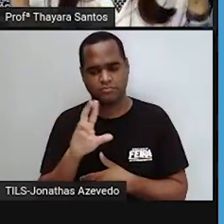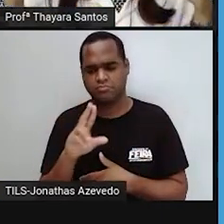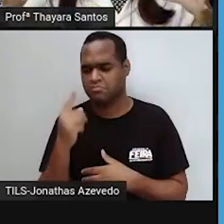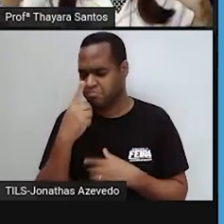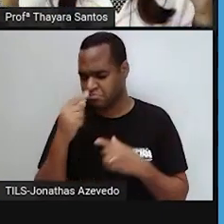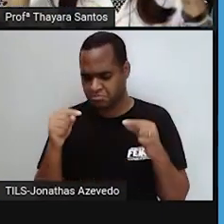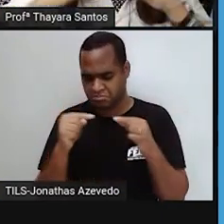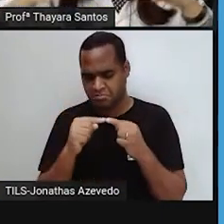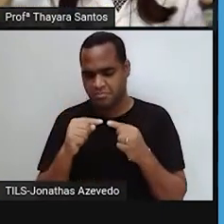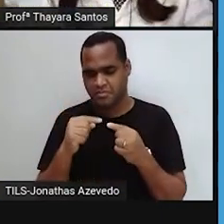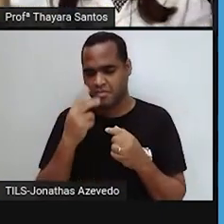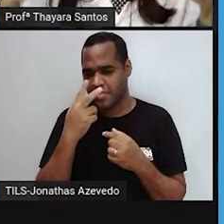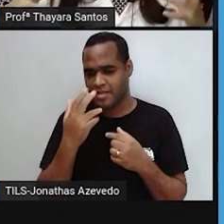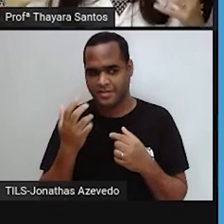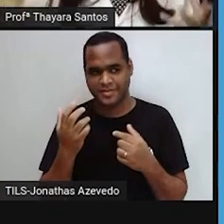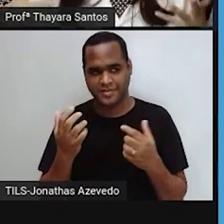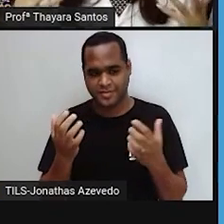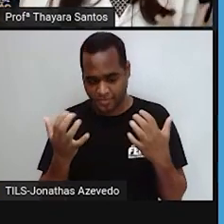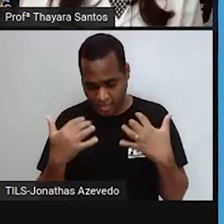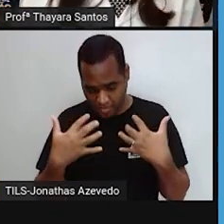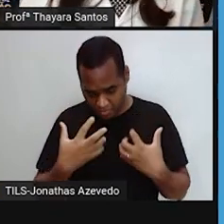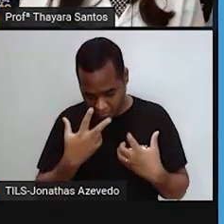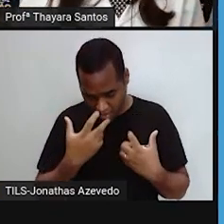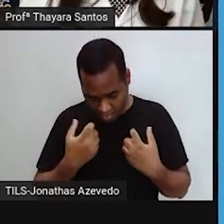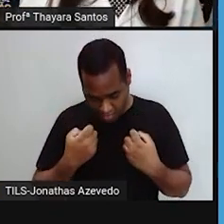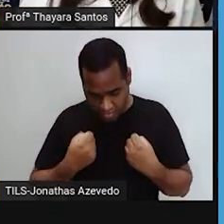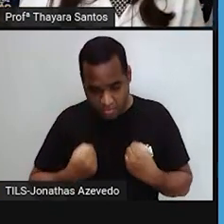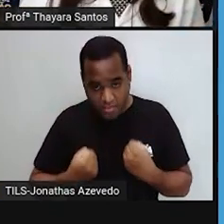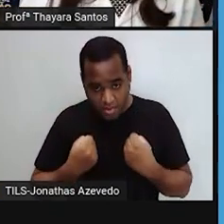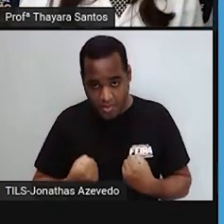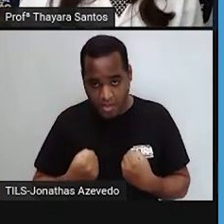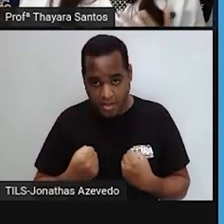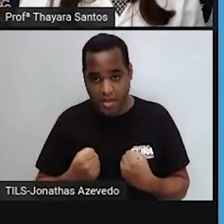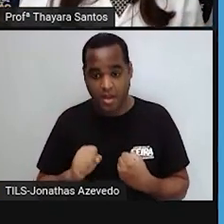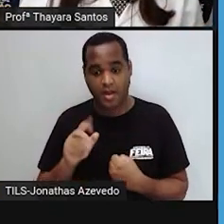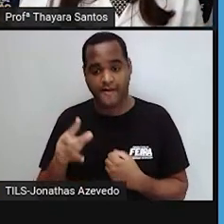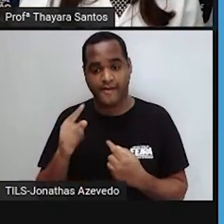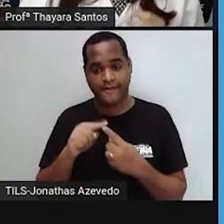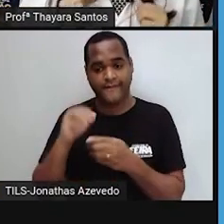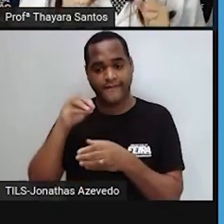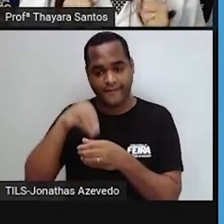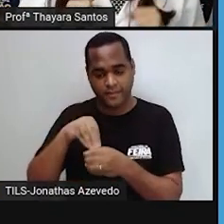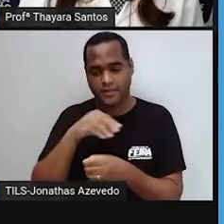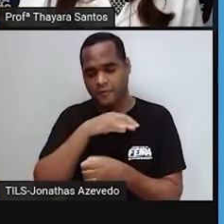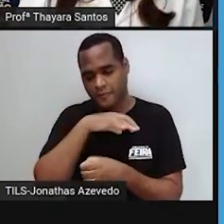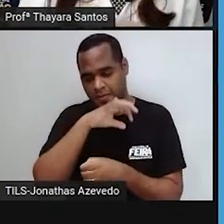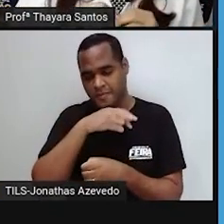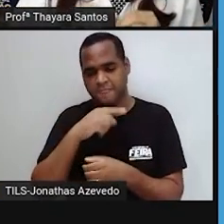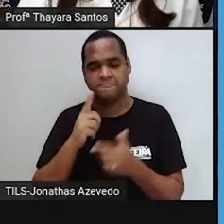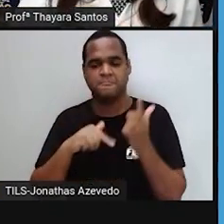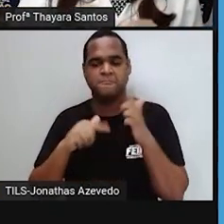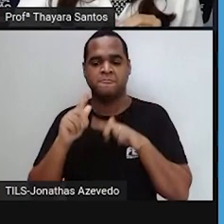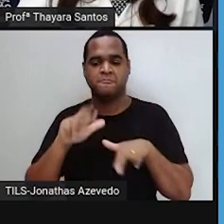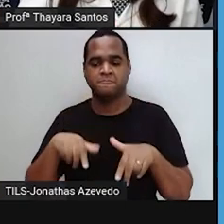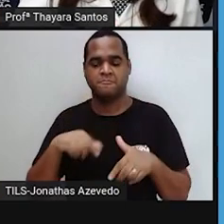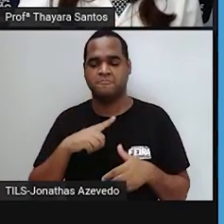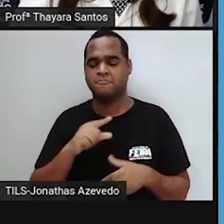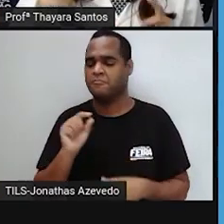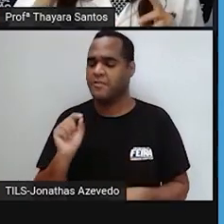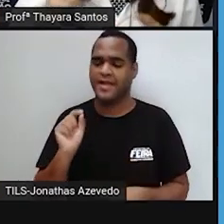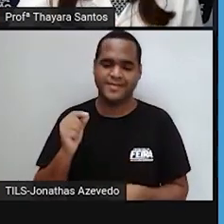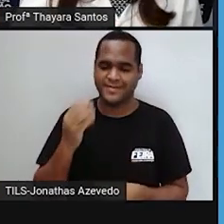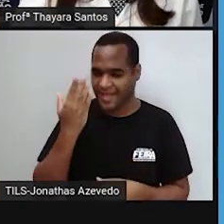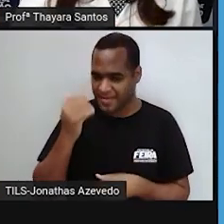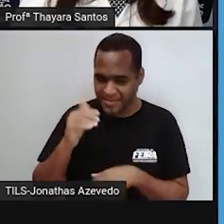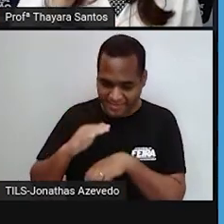esqueleto da célula, é um arcabouço que dá sustentação para as células eucarióticas animais. E quem faz isso